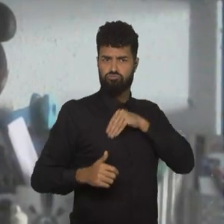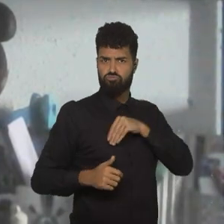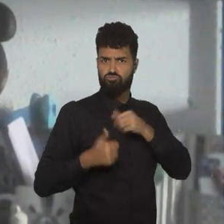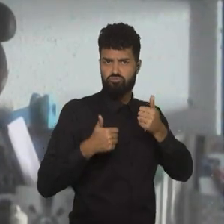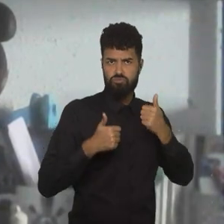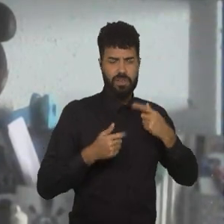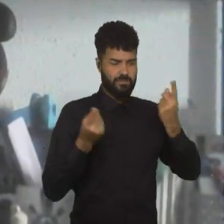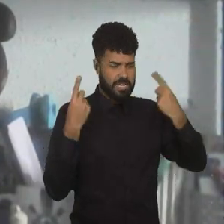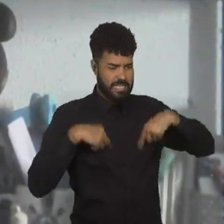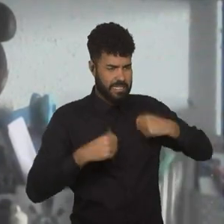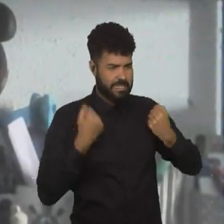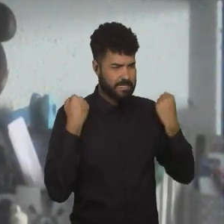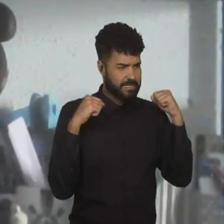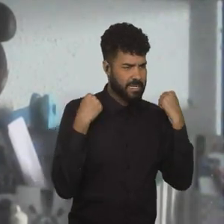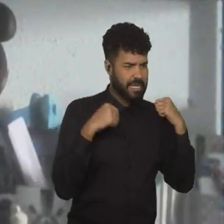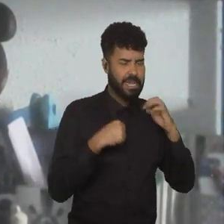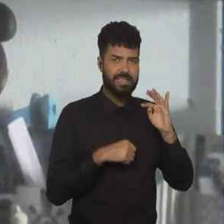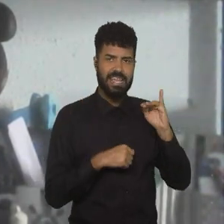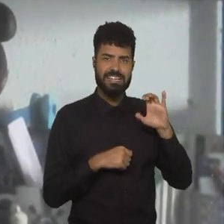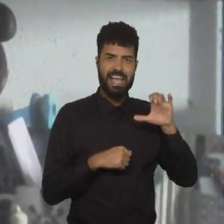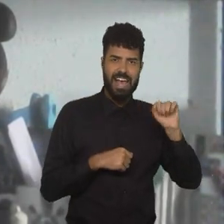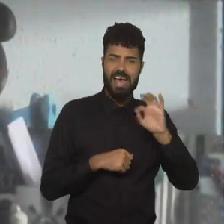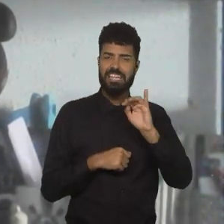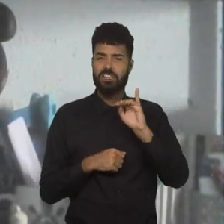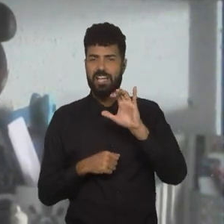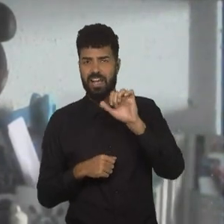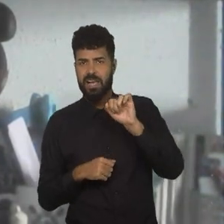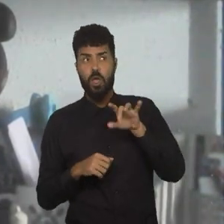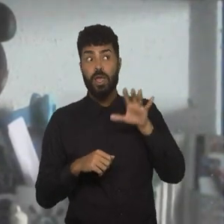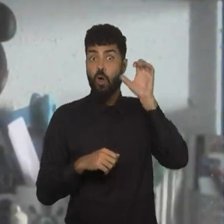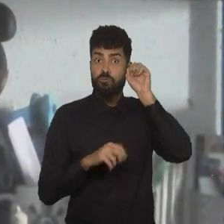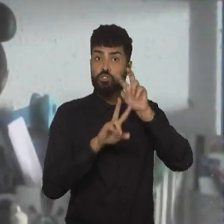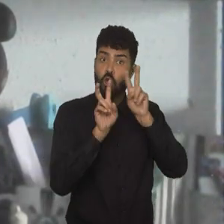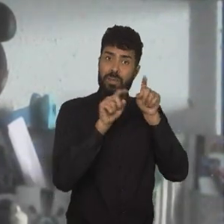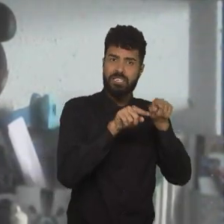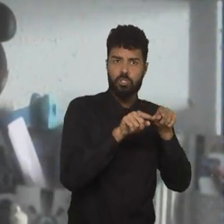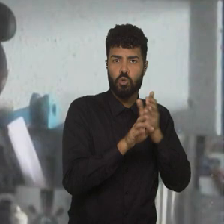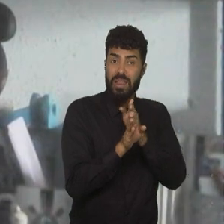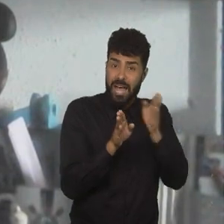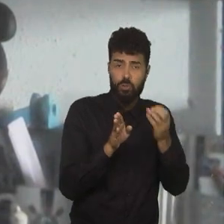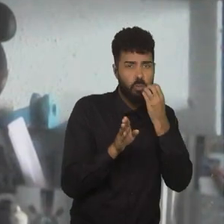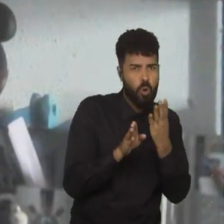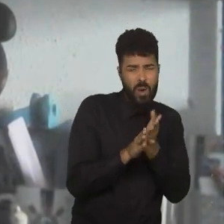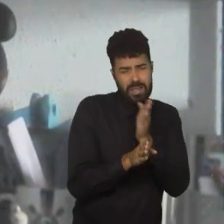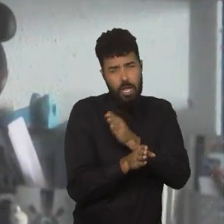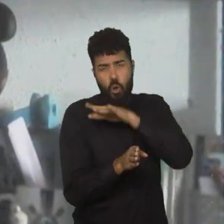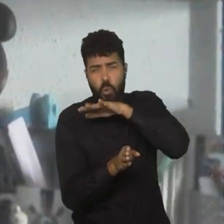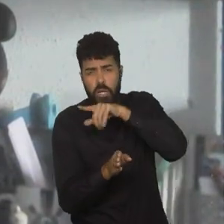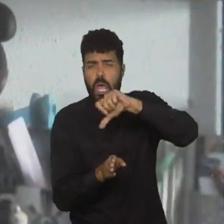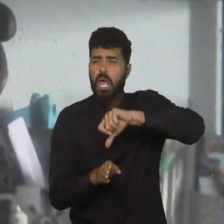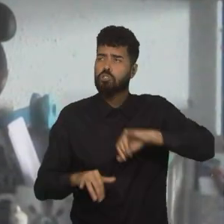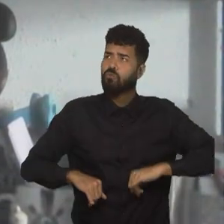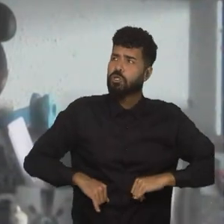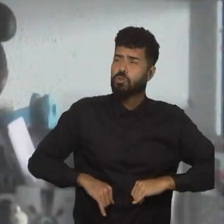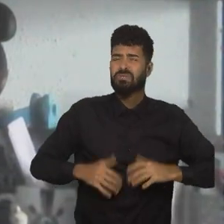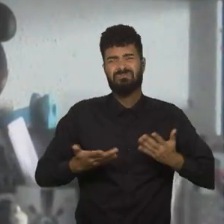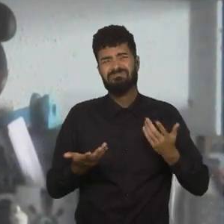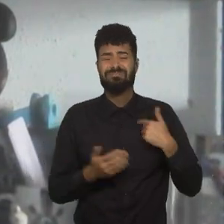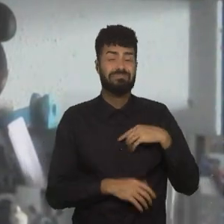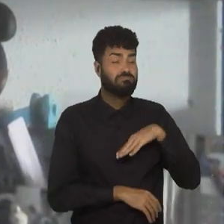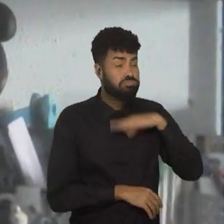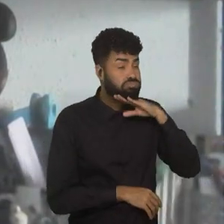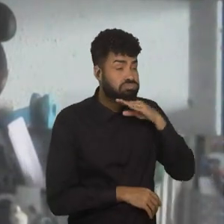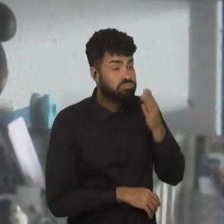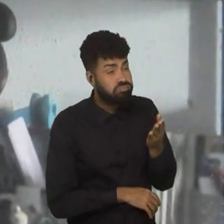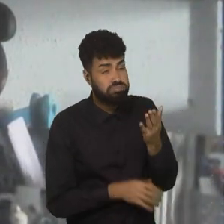a parte tática, eu quero ouvir mais isso, do que eu ouvi que é difícil, é sofrido, sabe, que é cansativo, às vezes cansa um pouquinho,